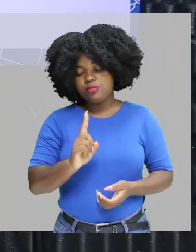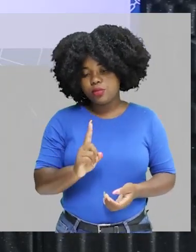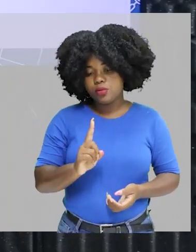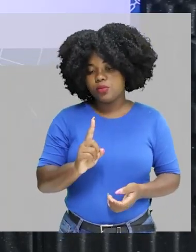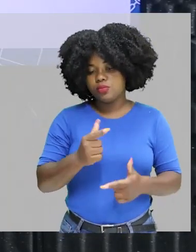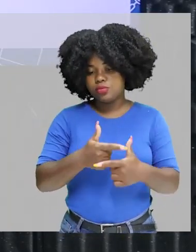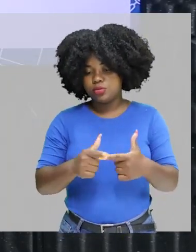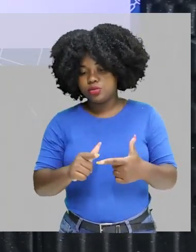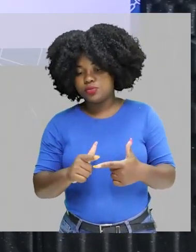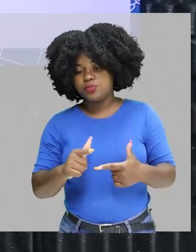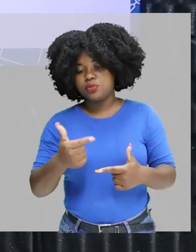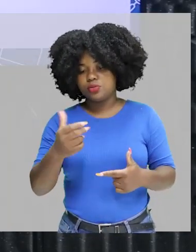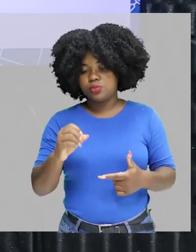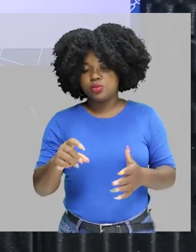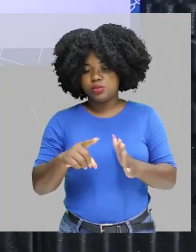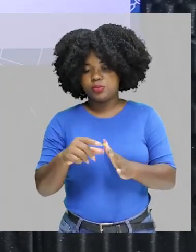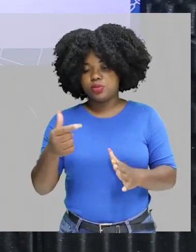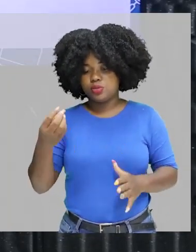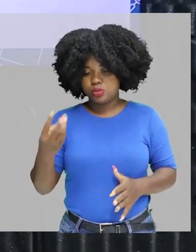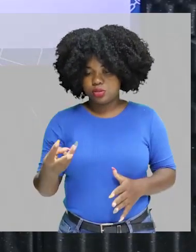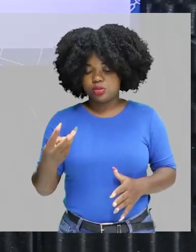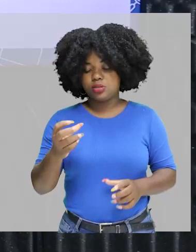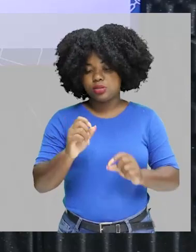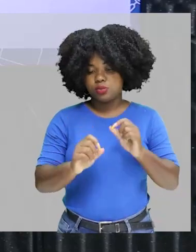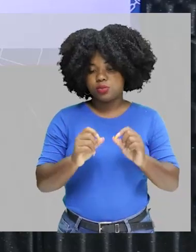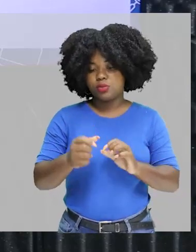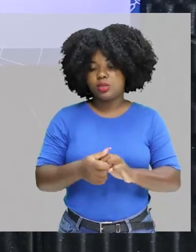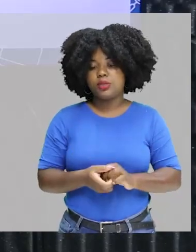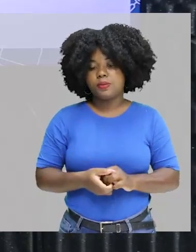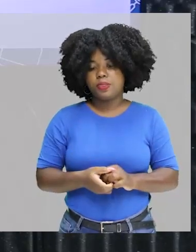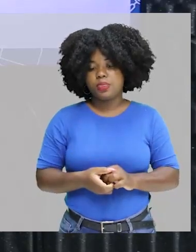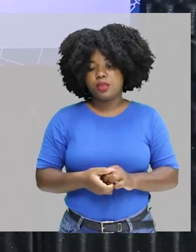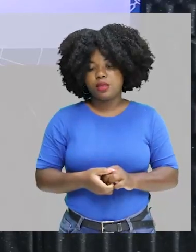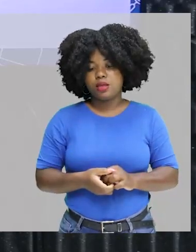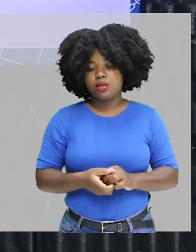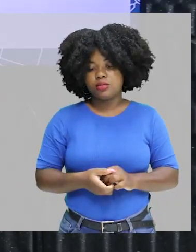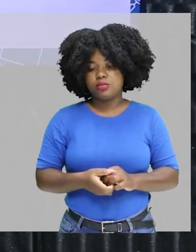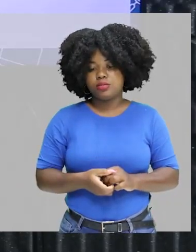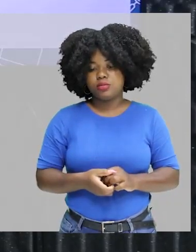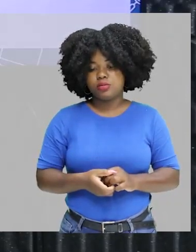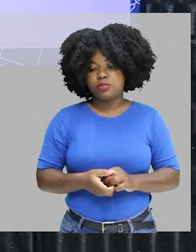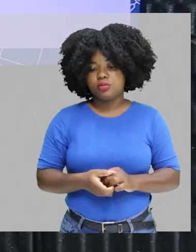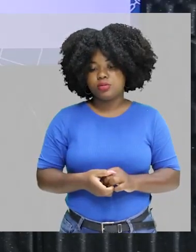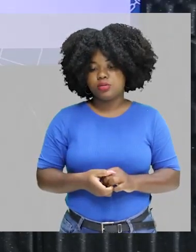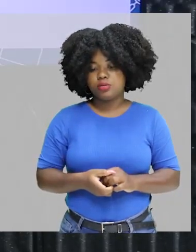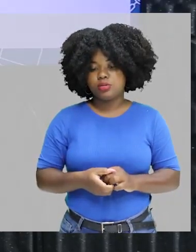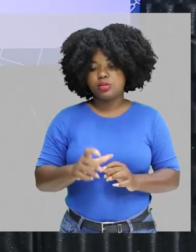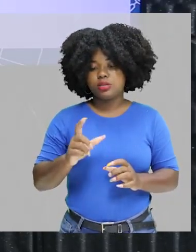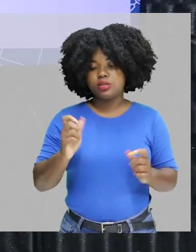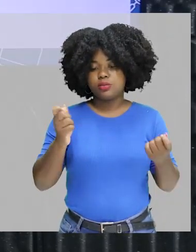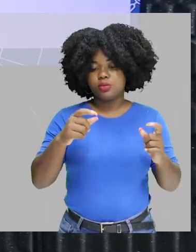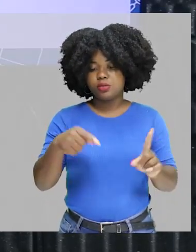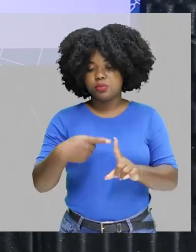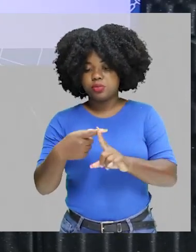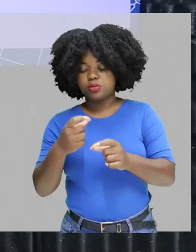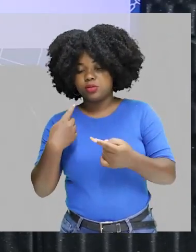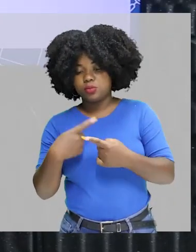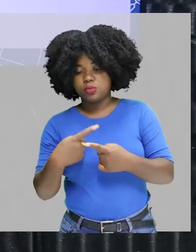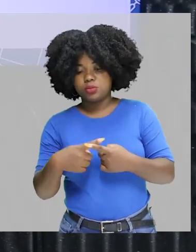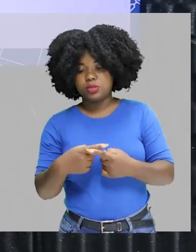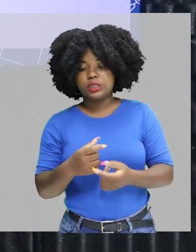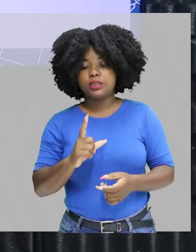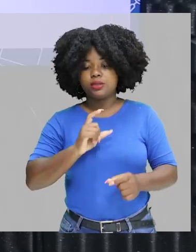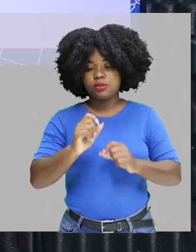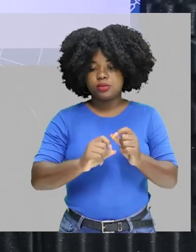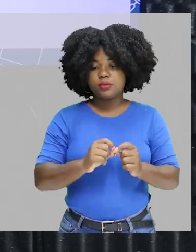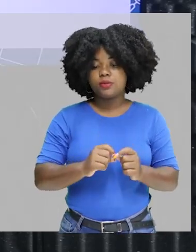dividido por 10 a menos 3. Então, vou subir essa potência, ela vai subir positiva. Por quê? Porque, na